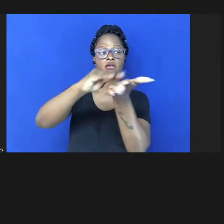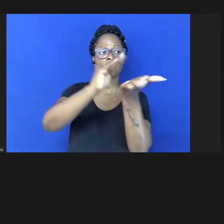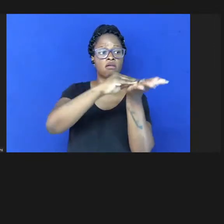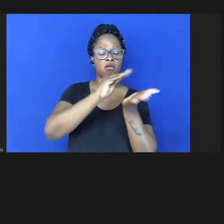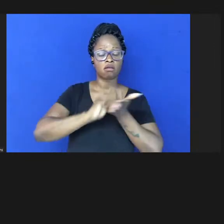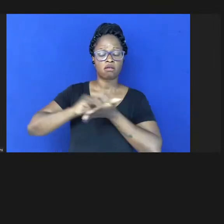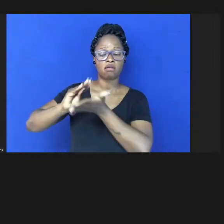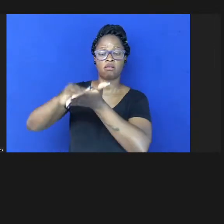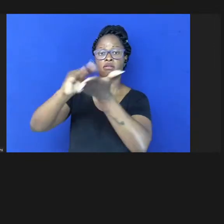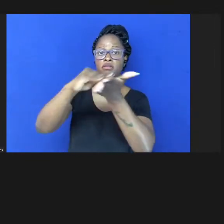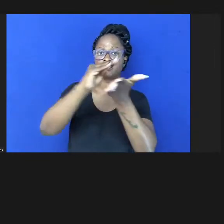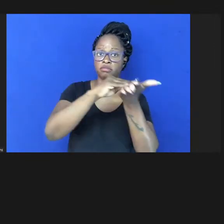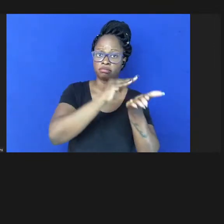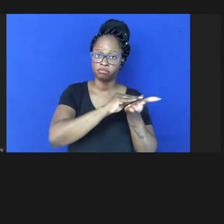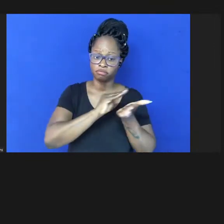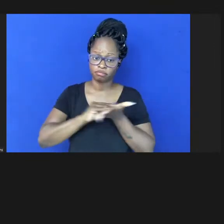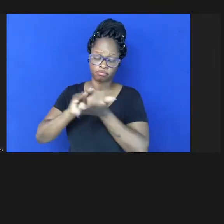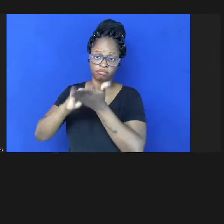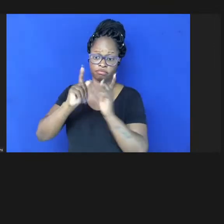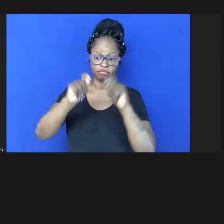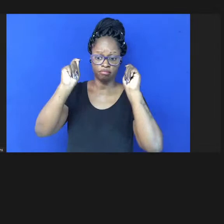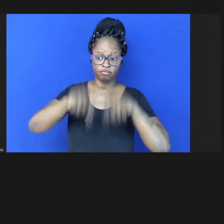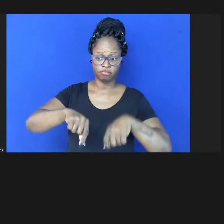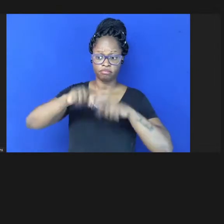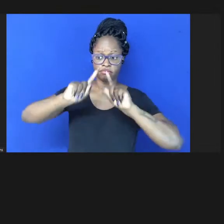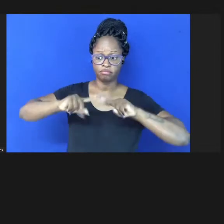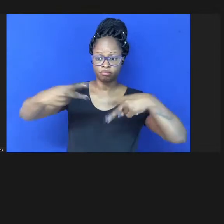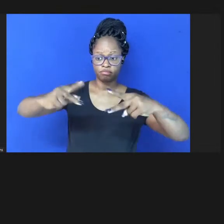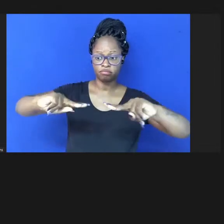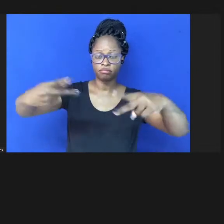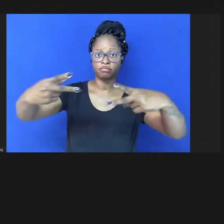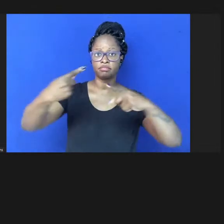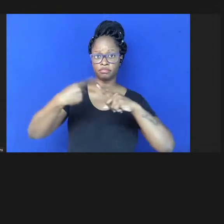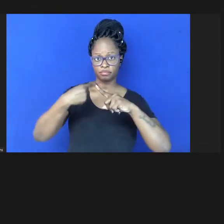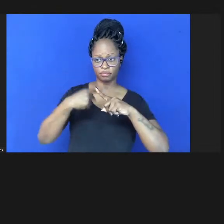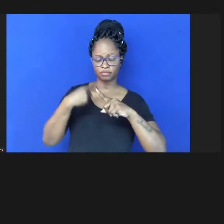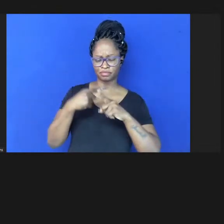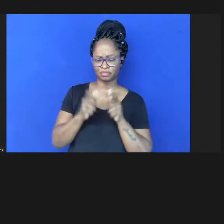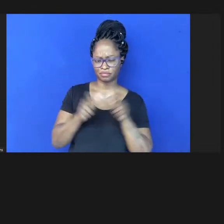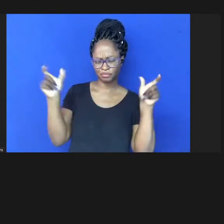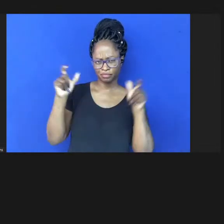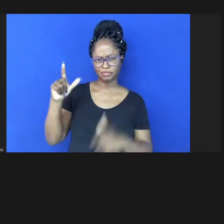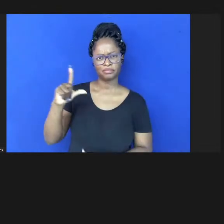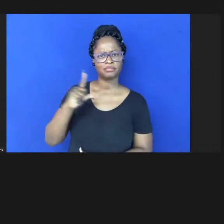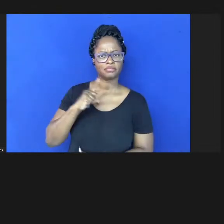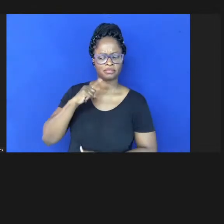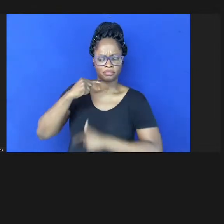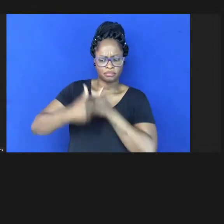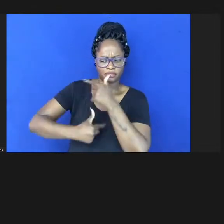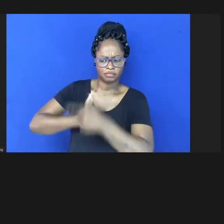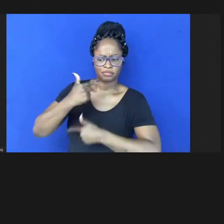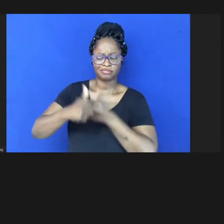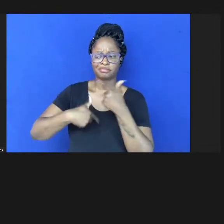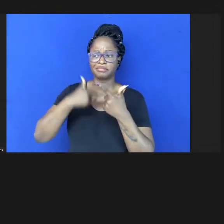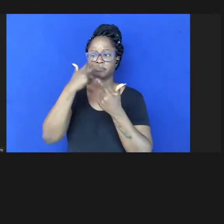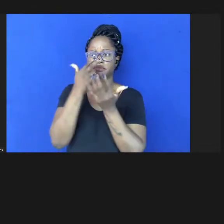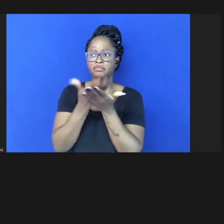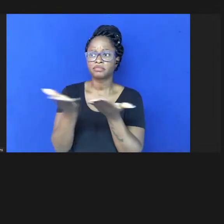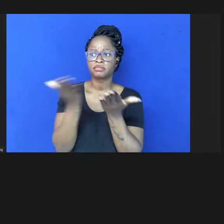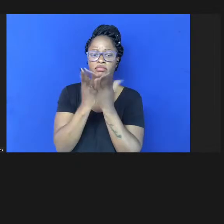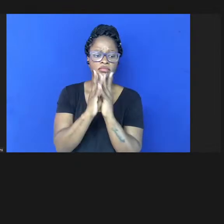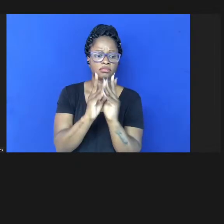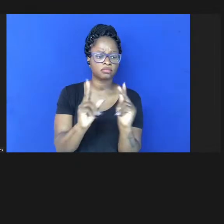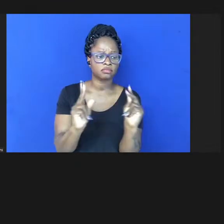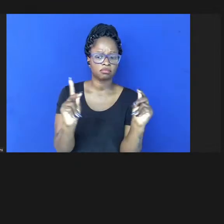possibilidade de reprodução ou seja a grande parte do trabalho acaba perdendo crédito